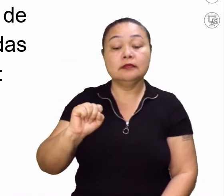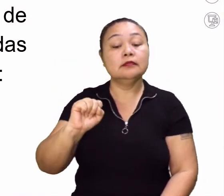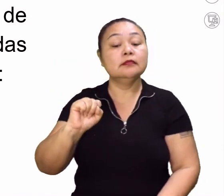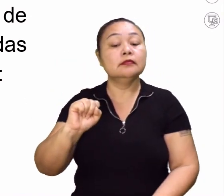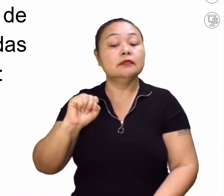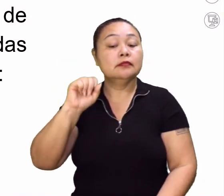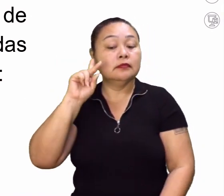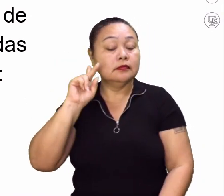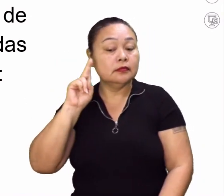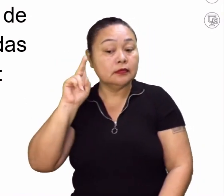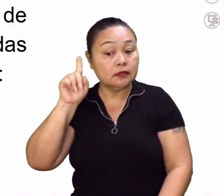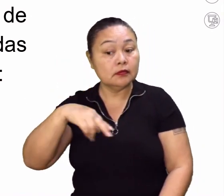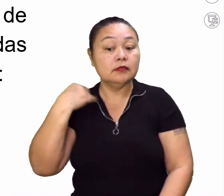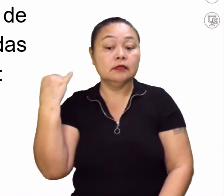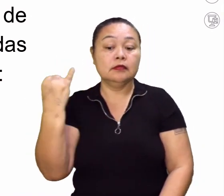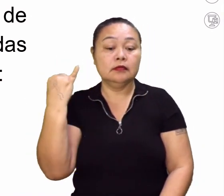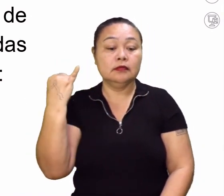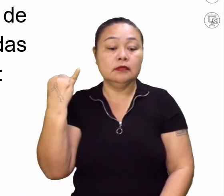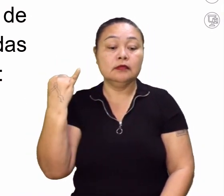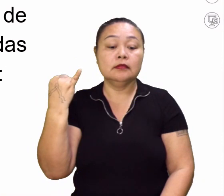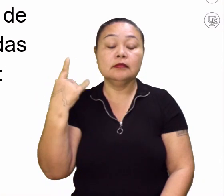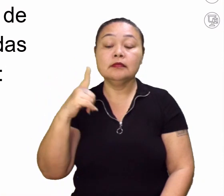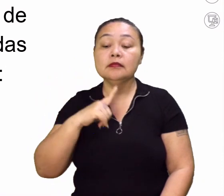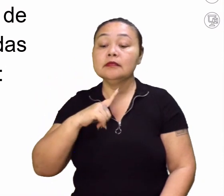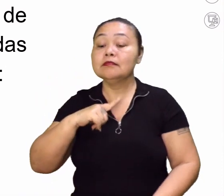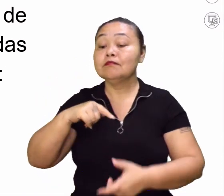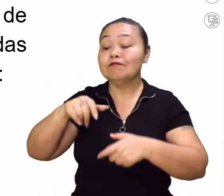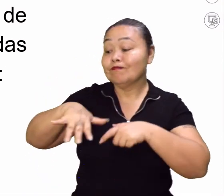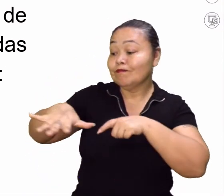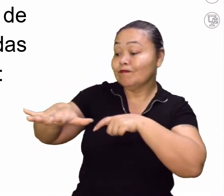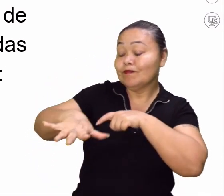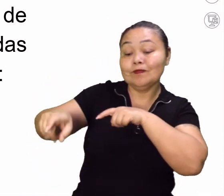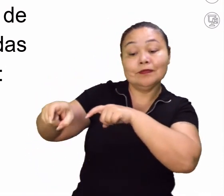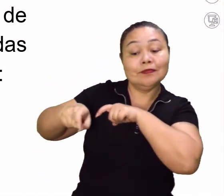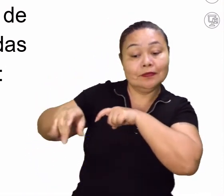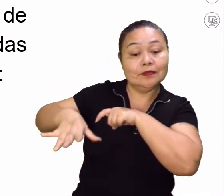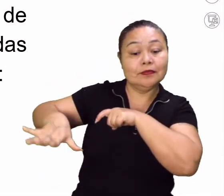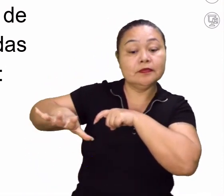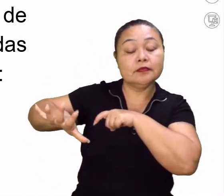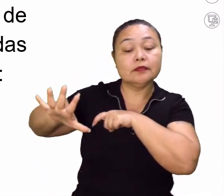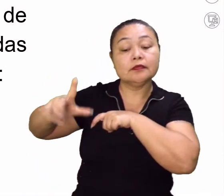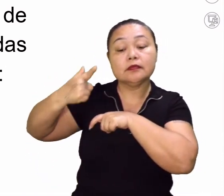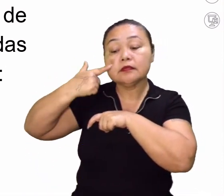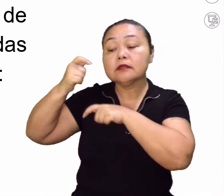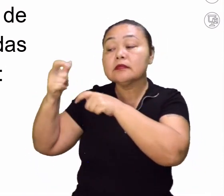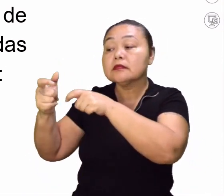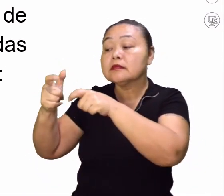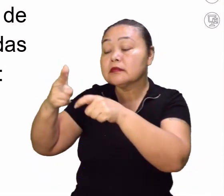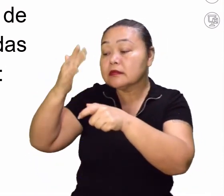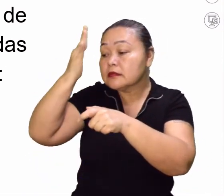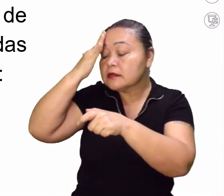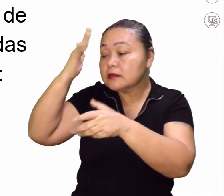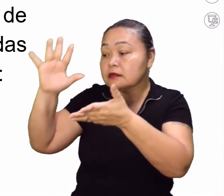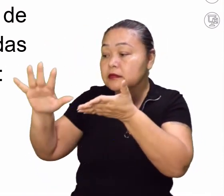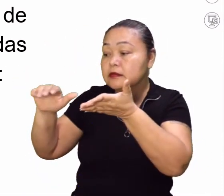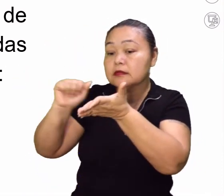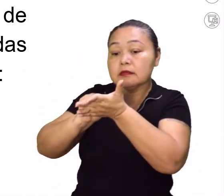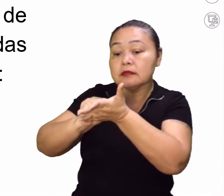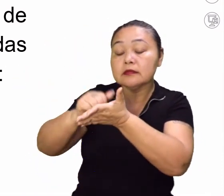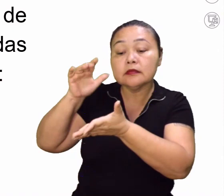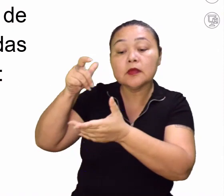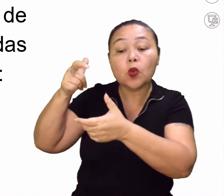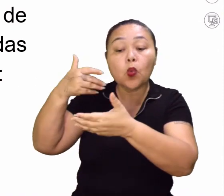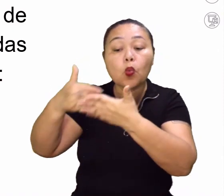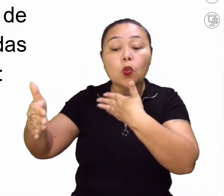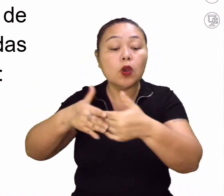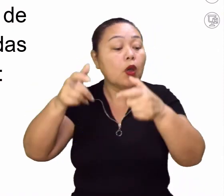pode ser vital numa atividade de campo. Ao registrar a posição de qualquer lugar da Terra